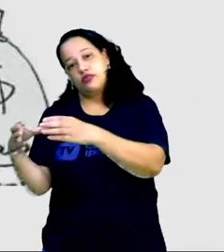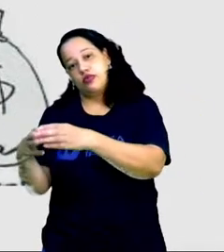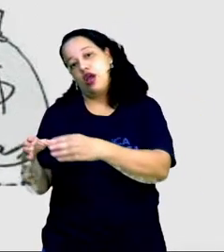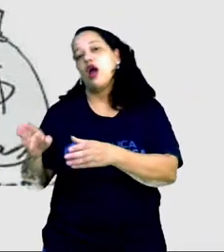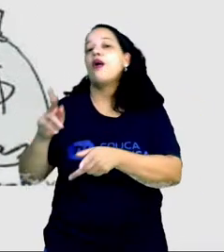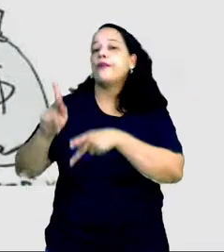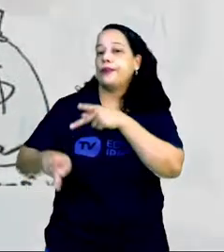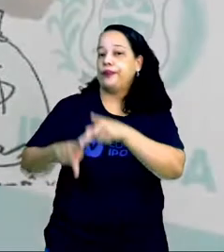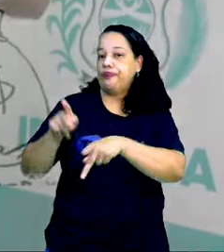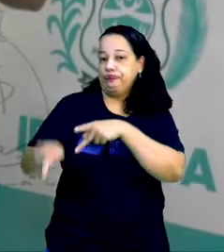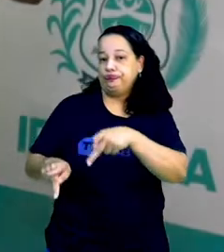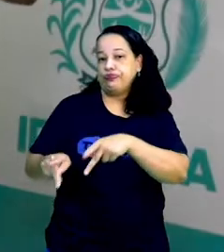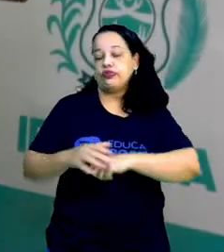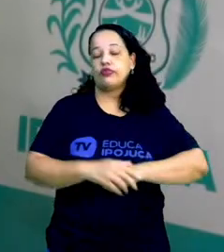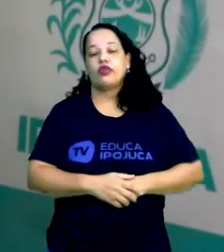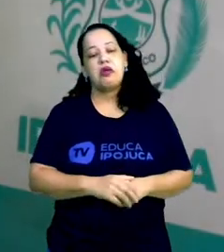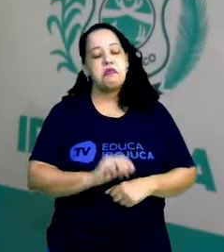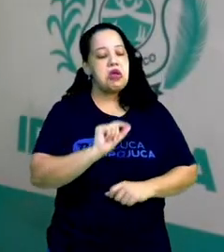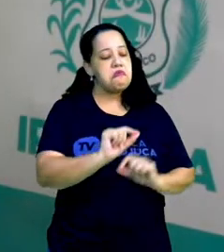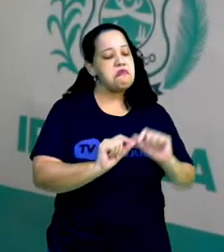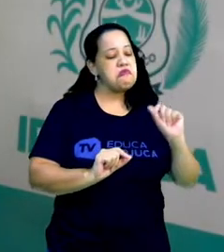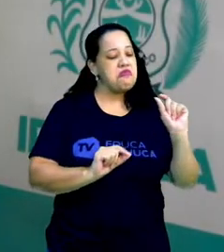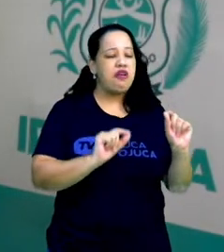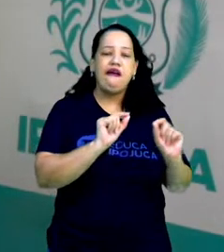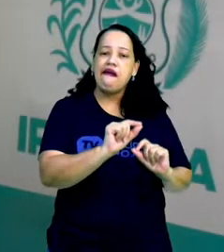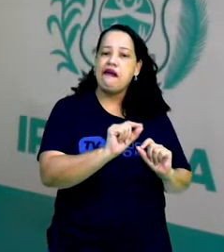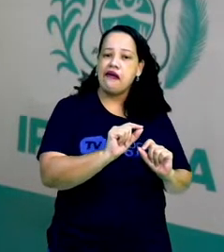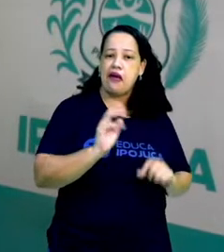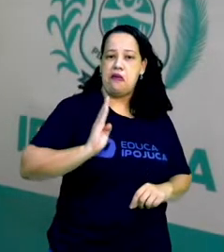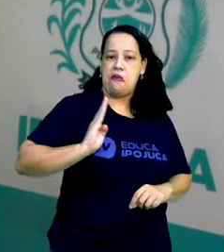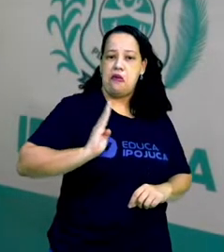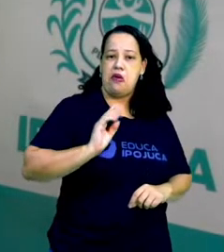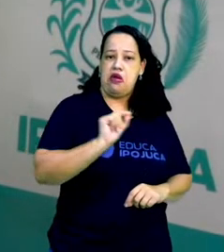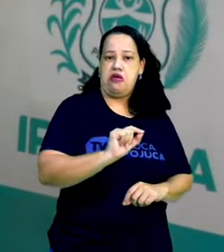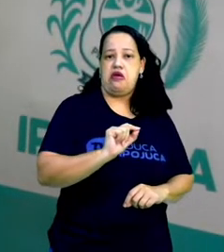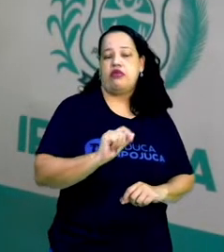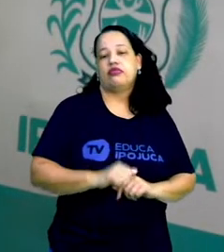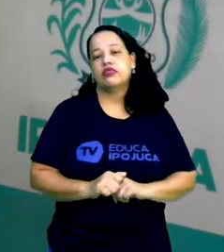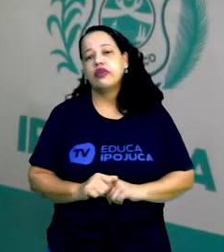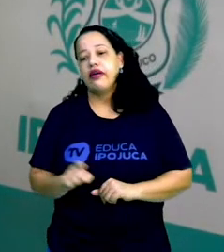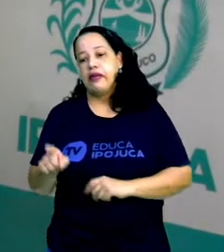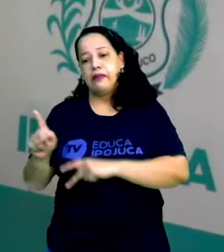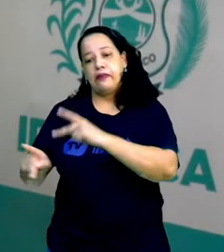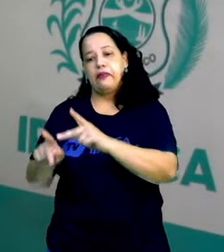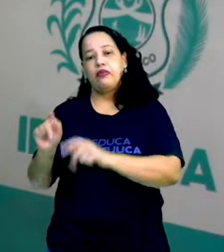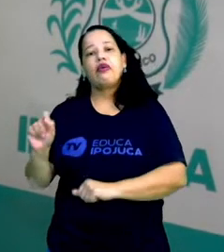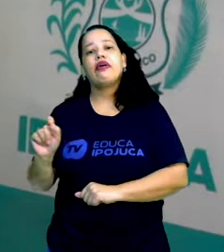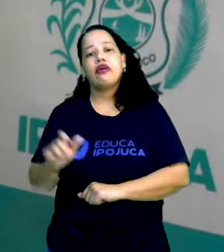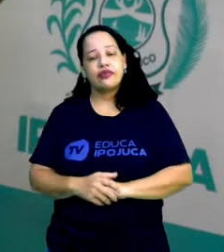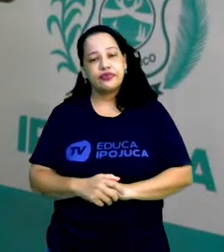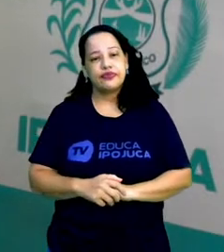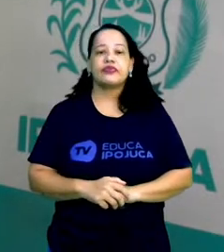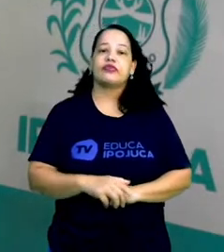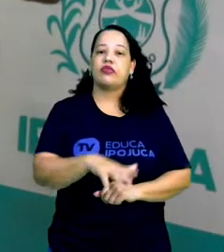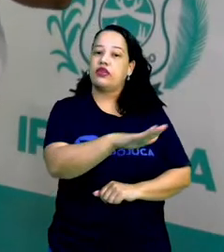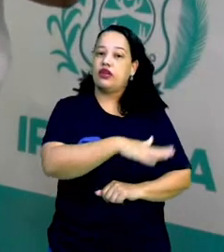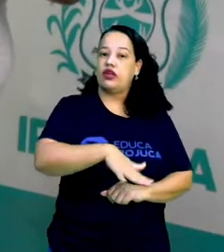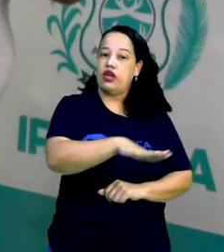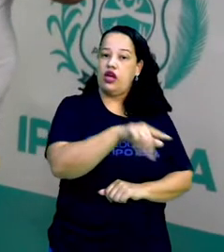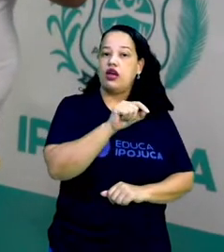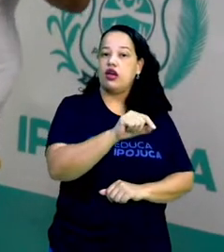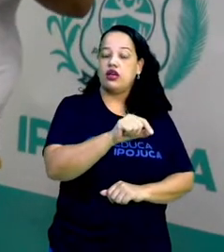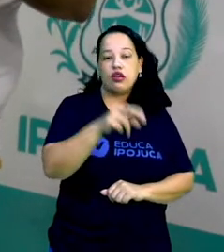quem é a burguesia e quem é o proletariado? A burguesia é composta pelos